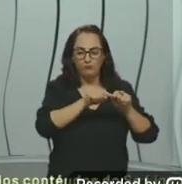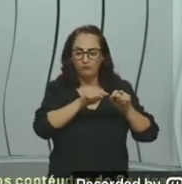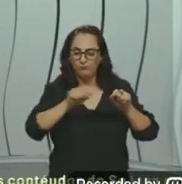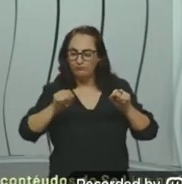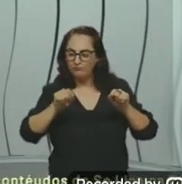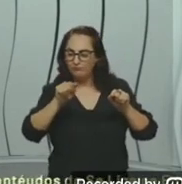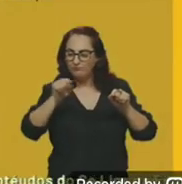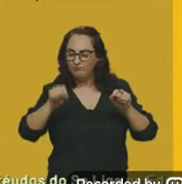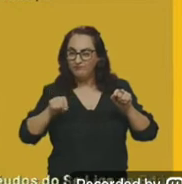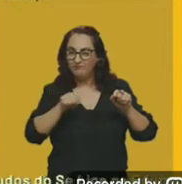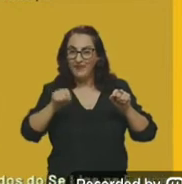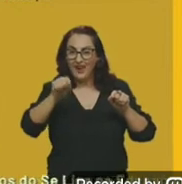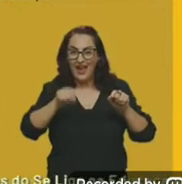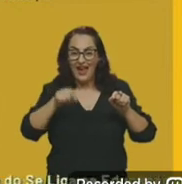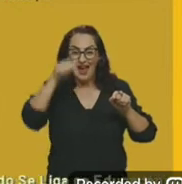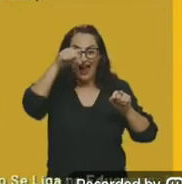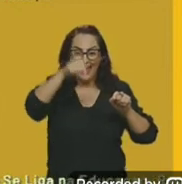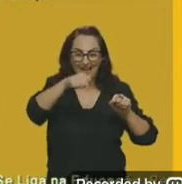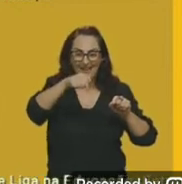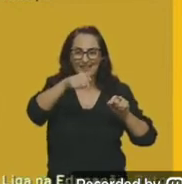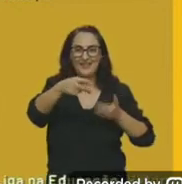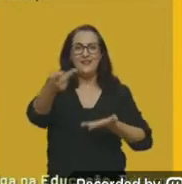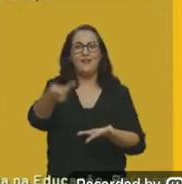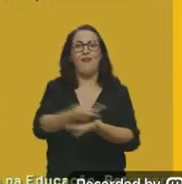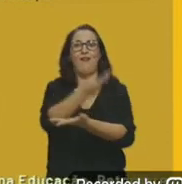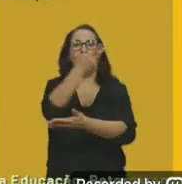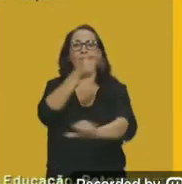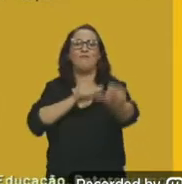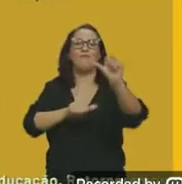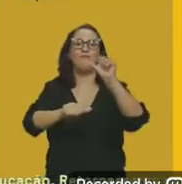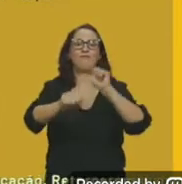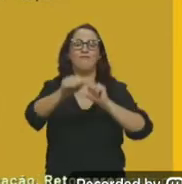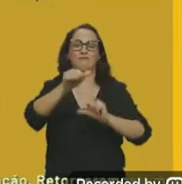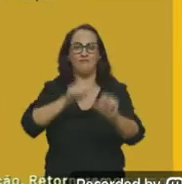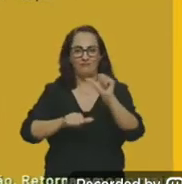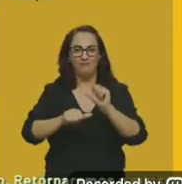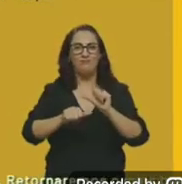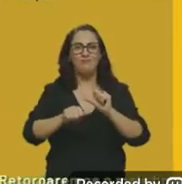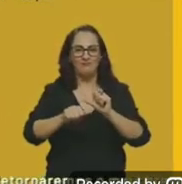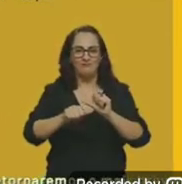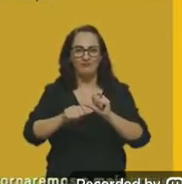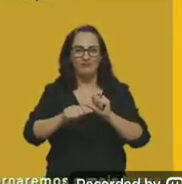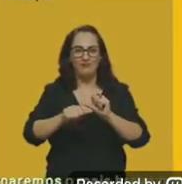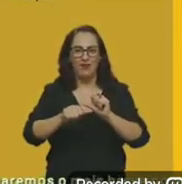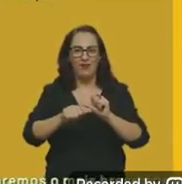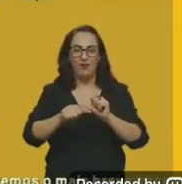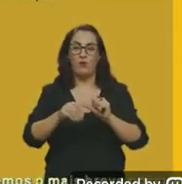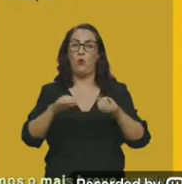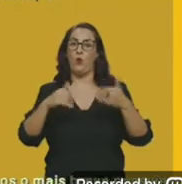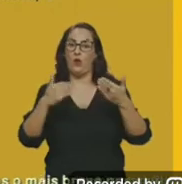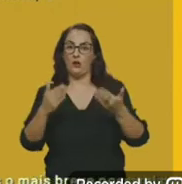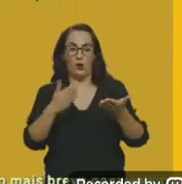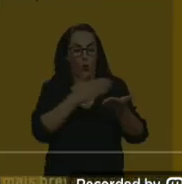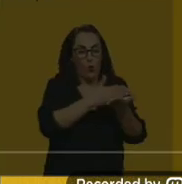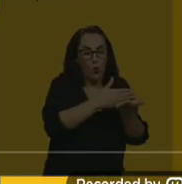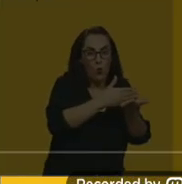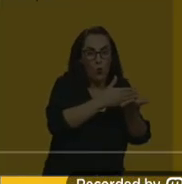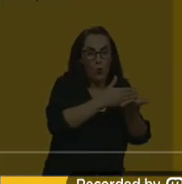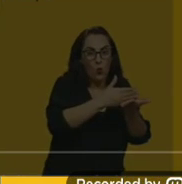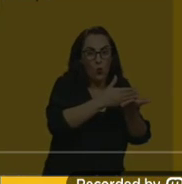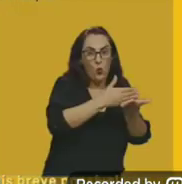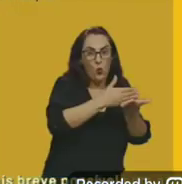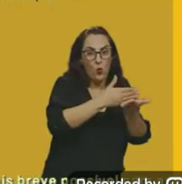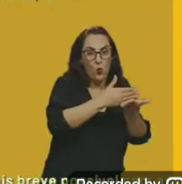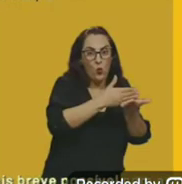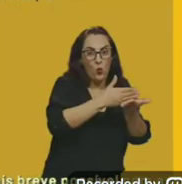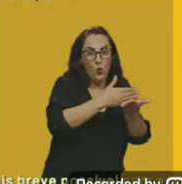justamente indica esse processo de reação química, ok? Os reagentes seriam então os estados iniciais, as massas